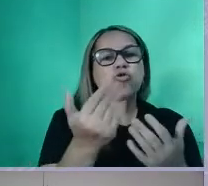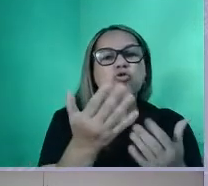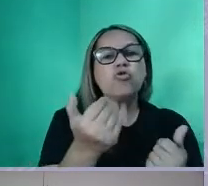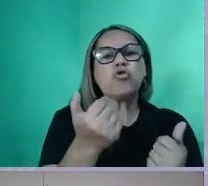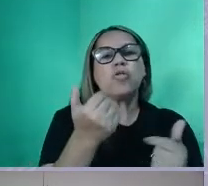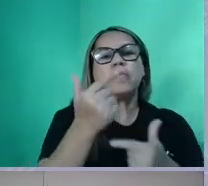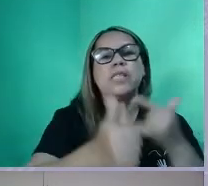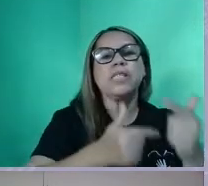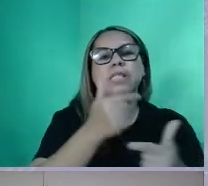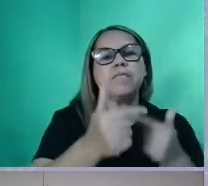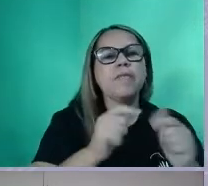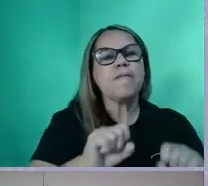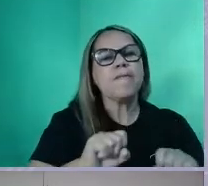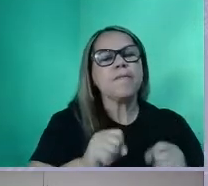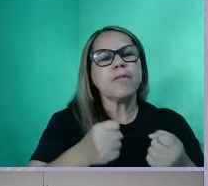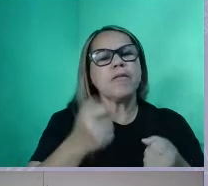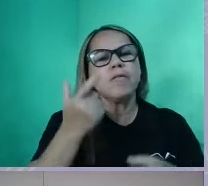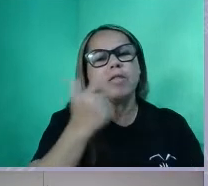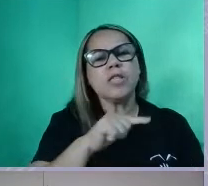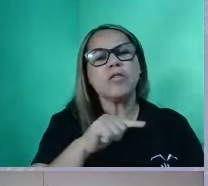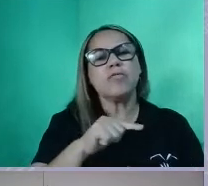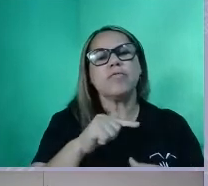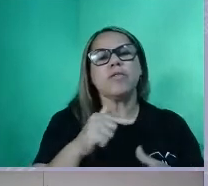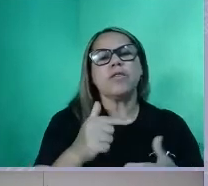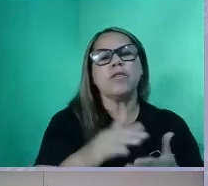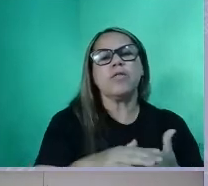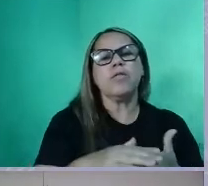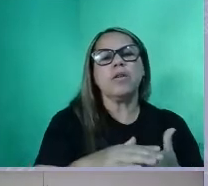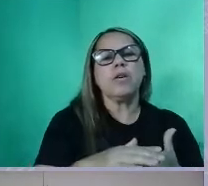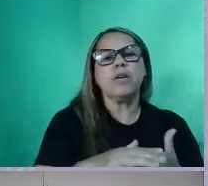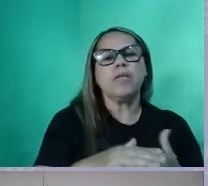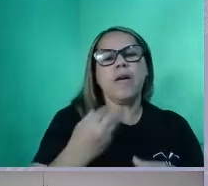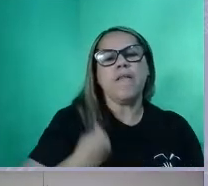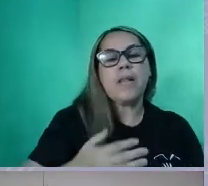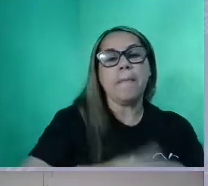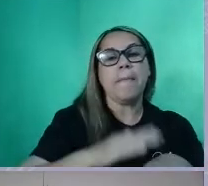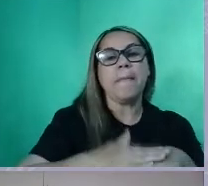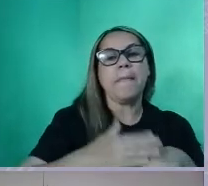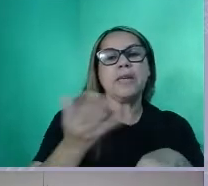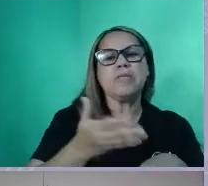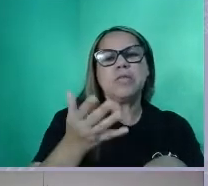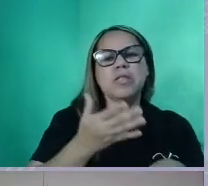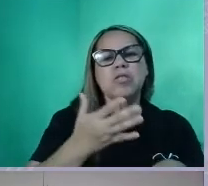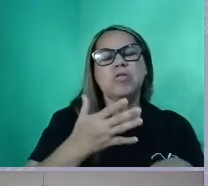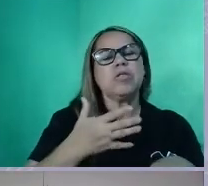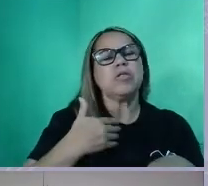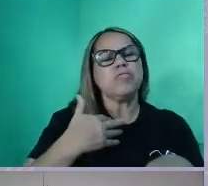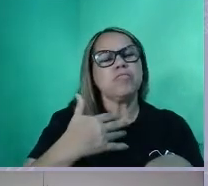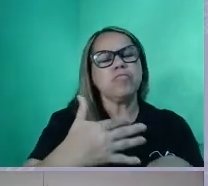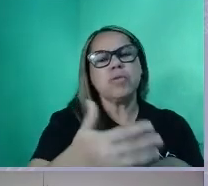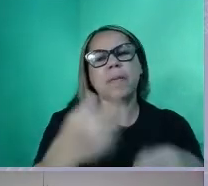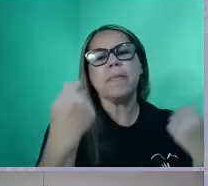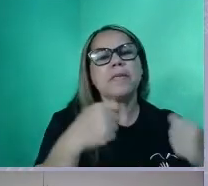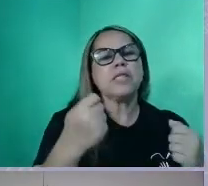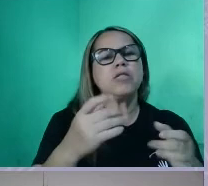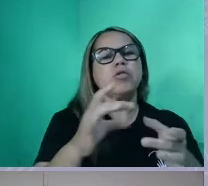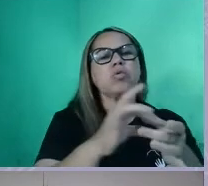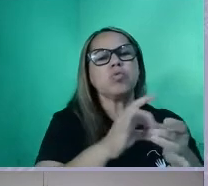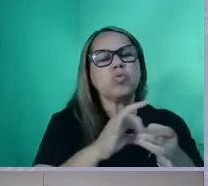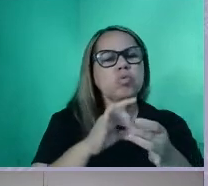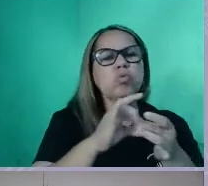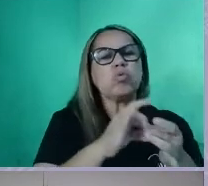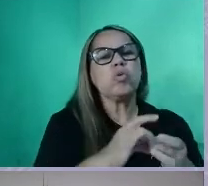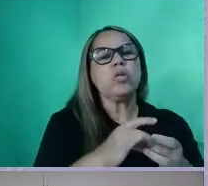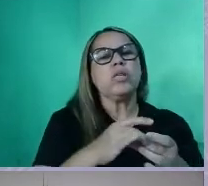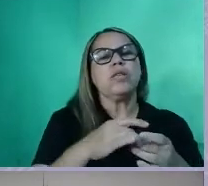desafio de lhes garantir uma vida mais produtiva e uma carreira promissora, será necessária a atuação conjunta do Ministério da Economia,